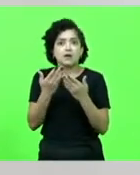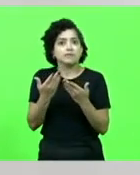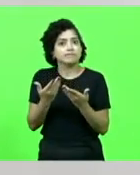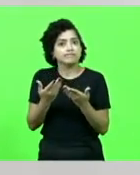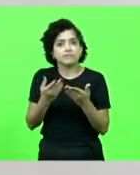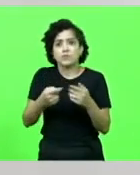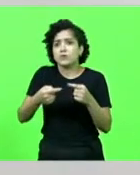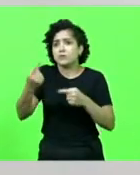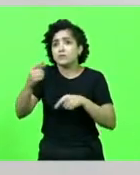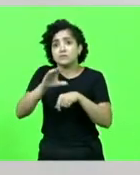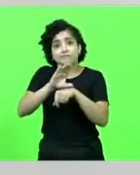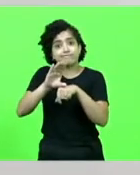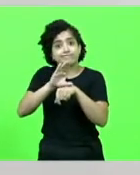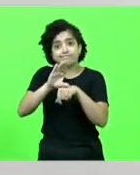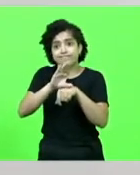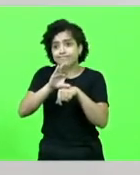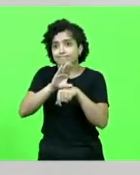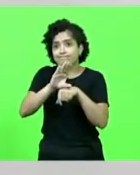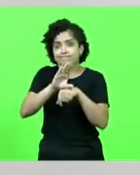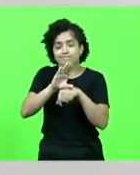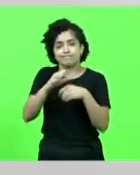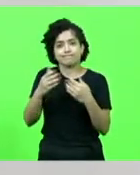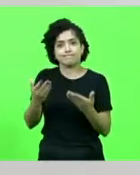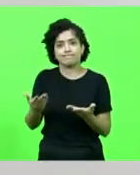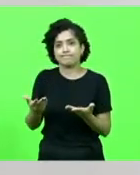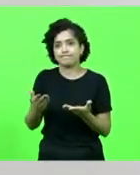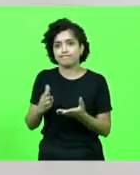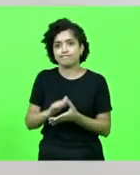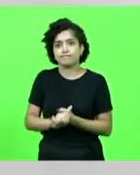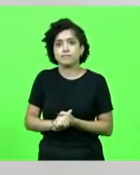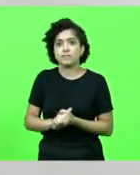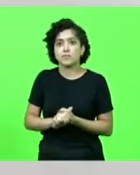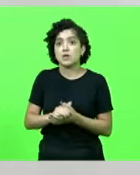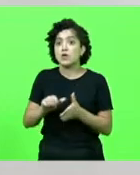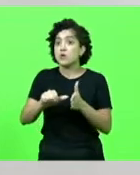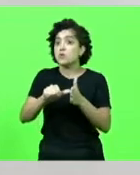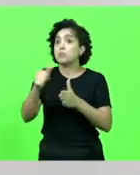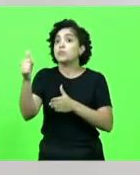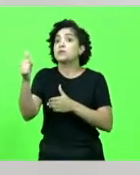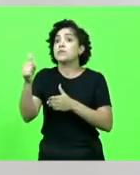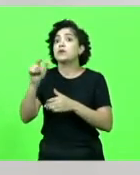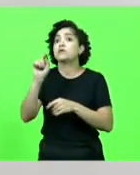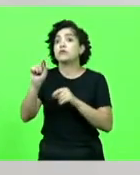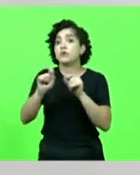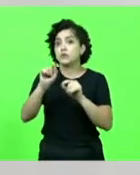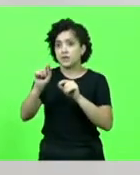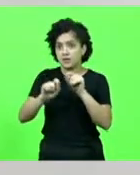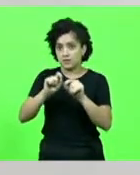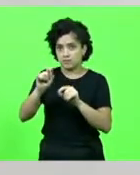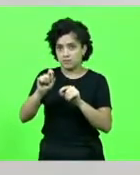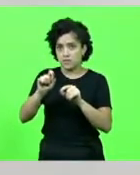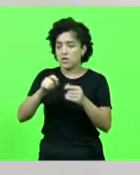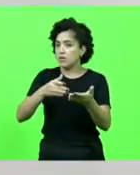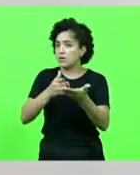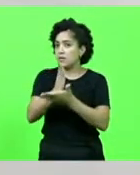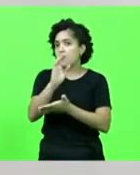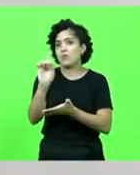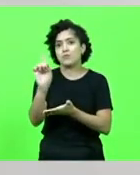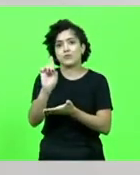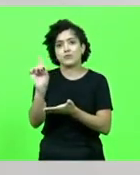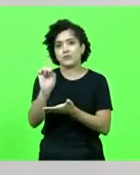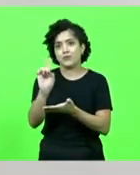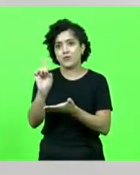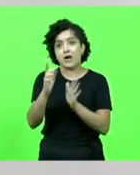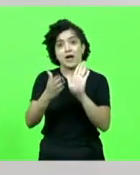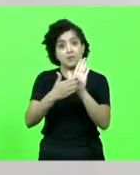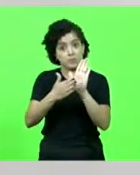do governador. O primeiro golpe foi quando essa casa aqui não aprovou a